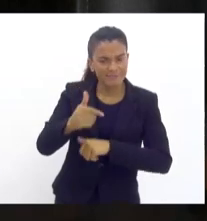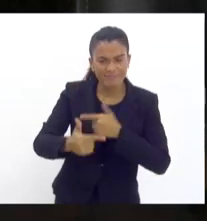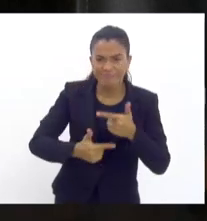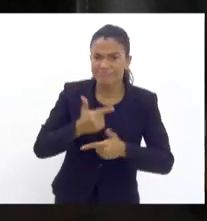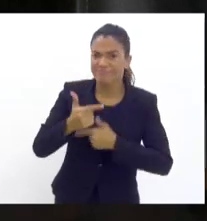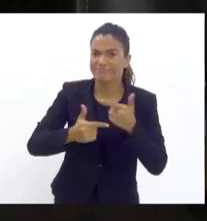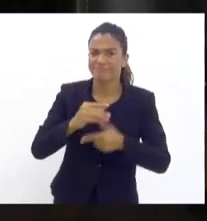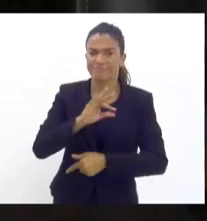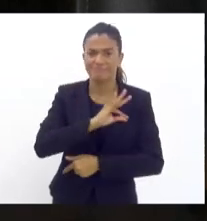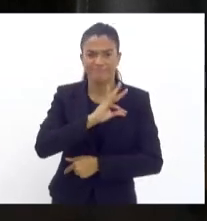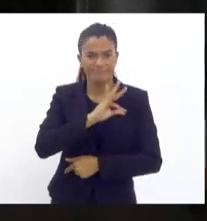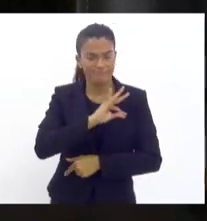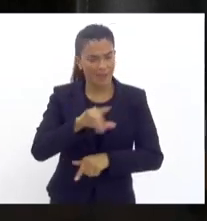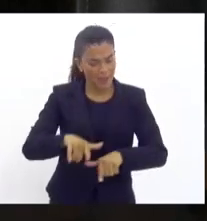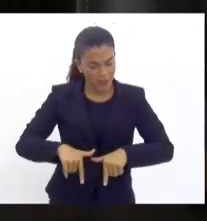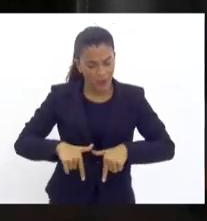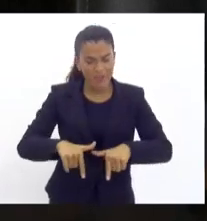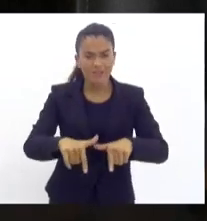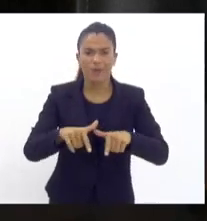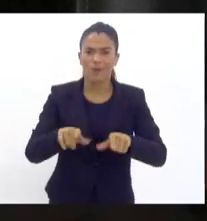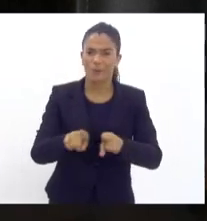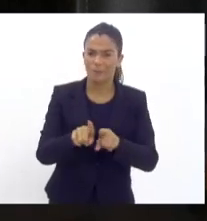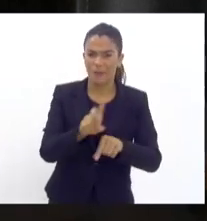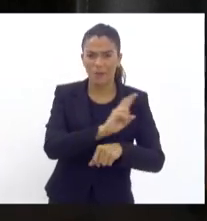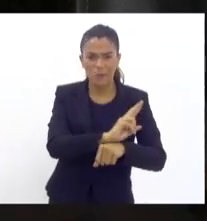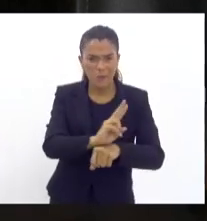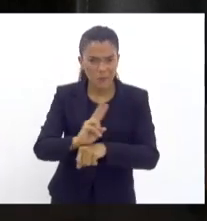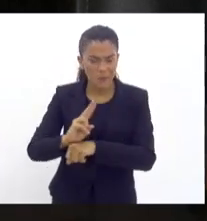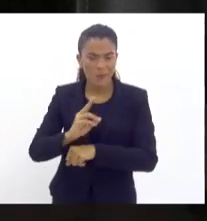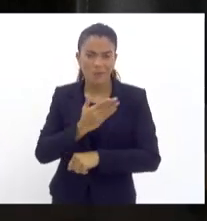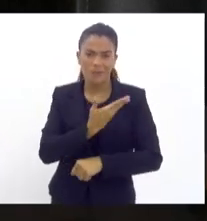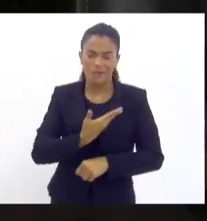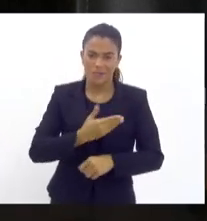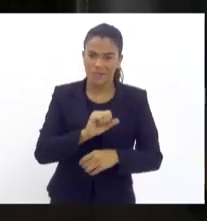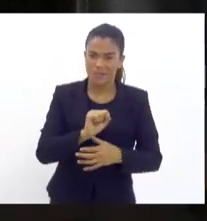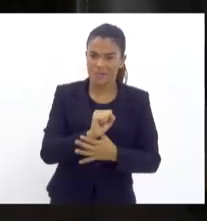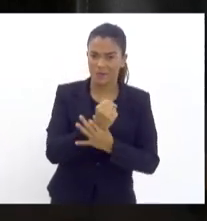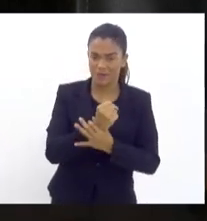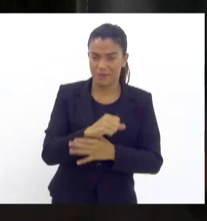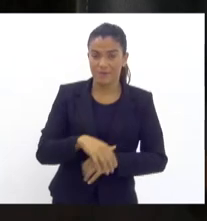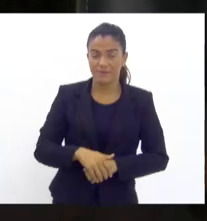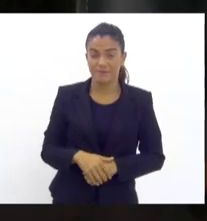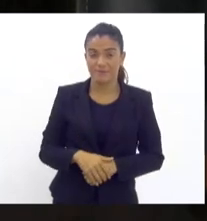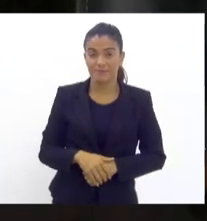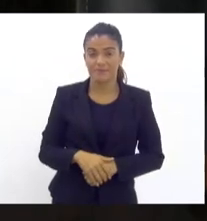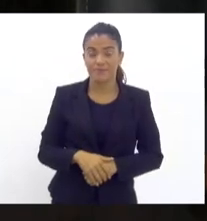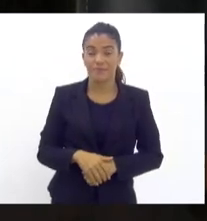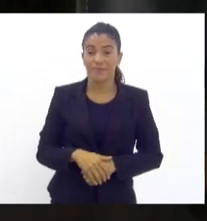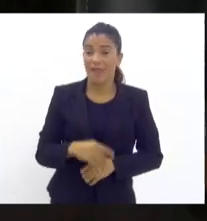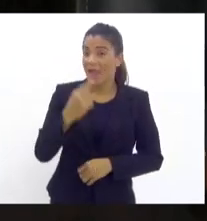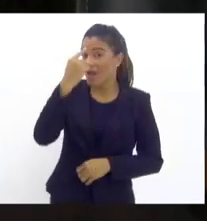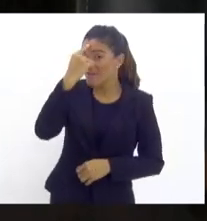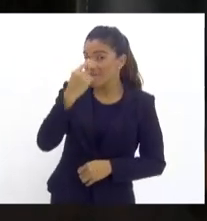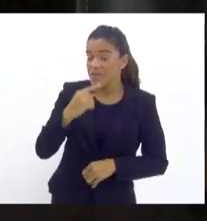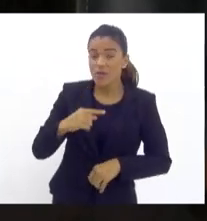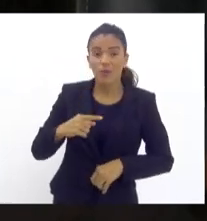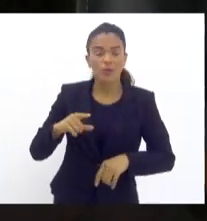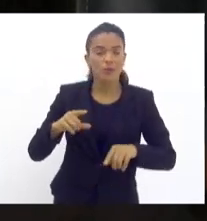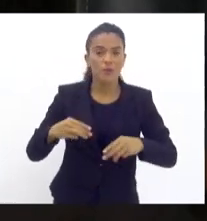a atuação dos nossos agentes de segurança, a figura de um ministro de Estado